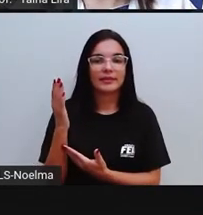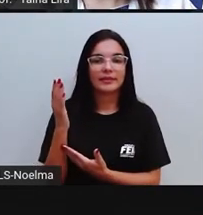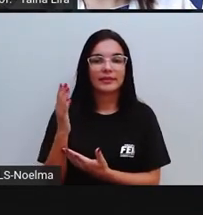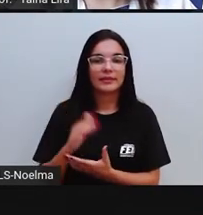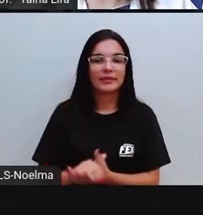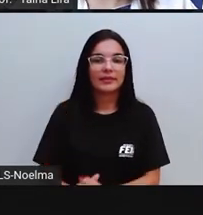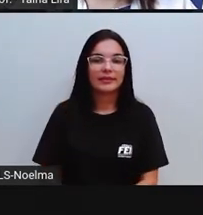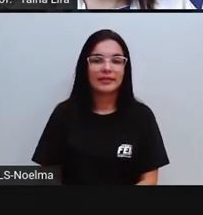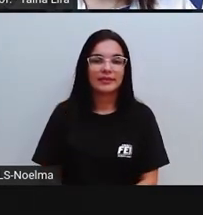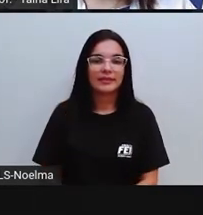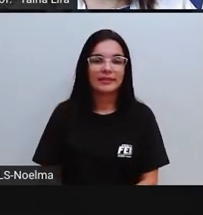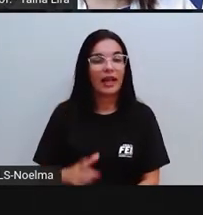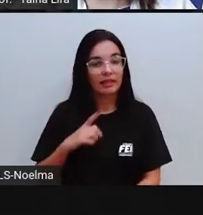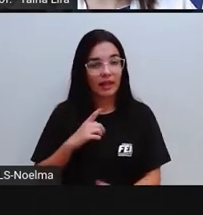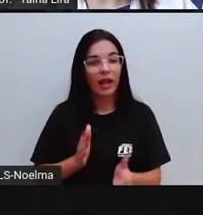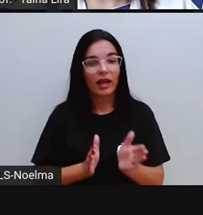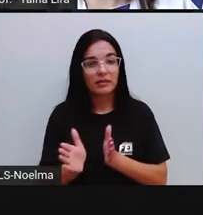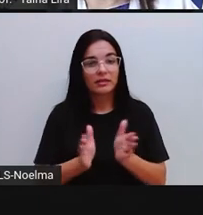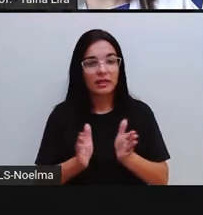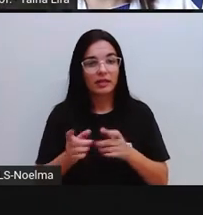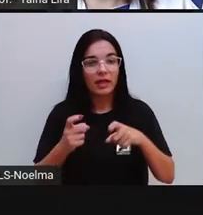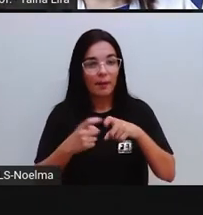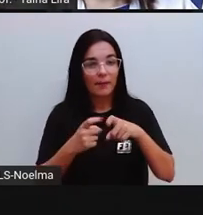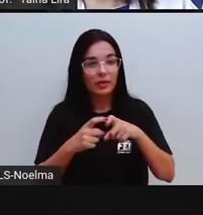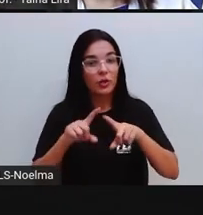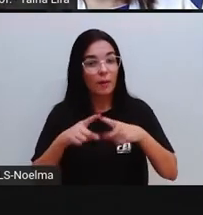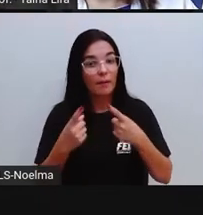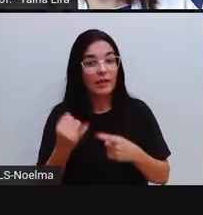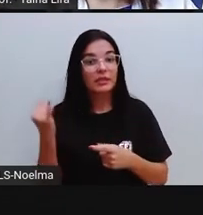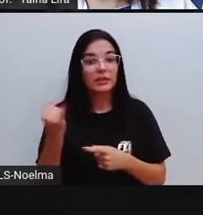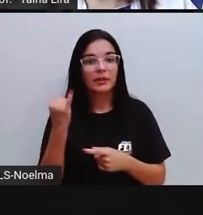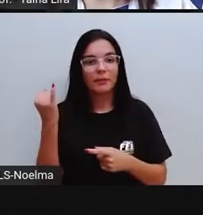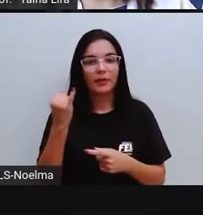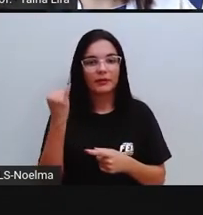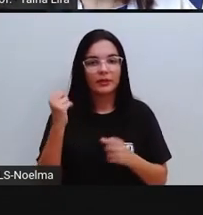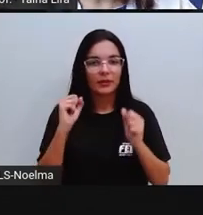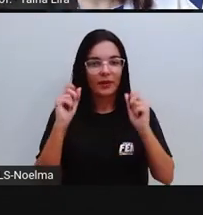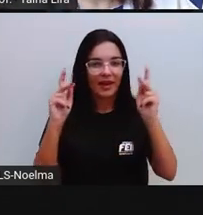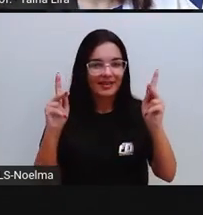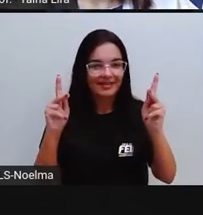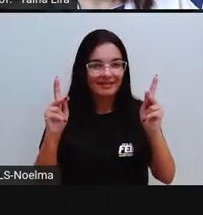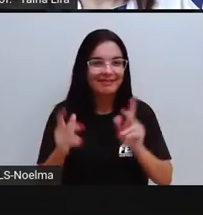eles também têm acesso a médicos, mas é traço também da cultura, tá bom?